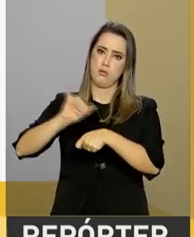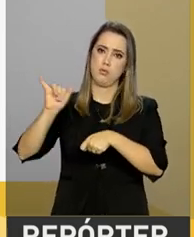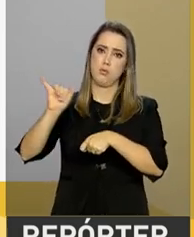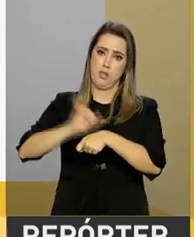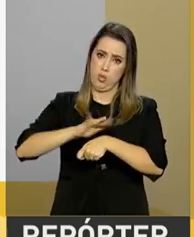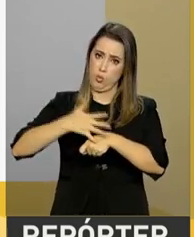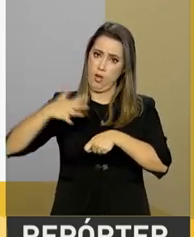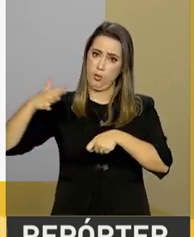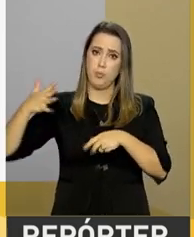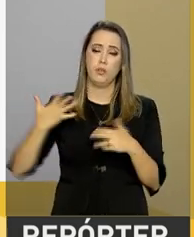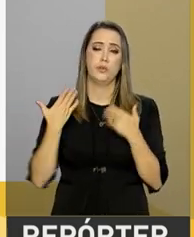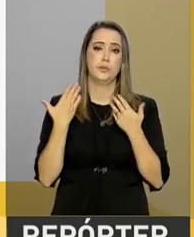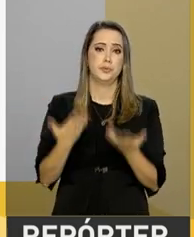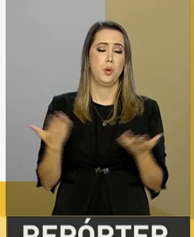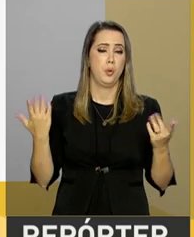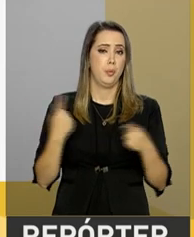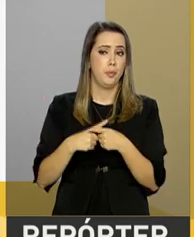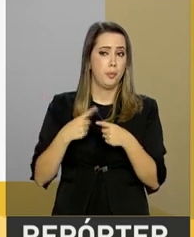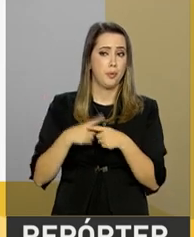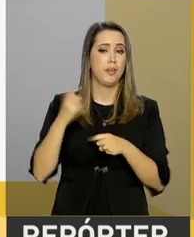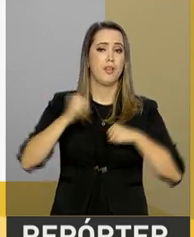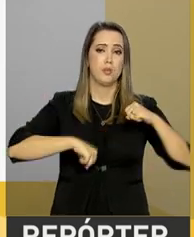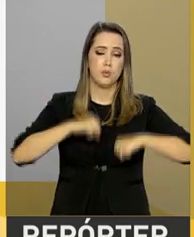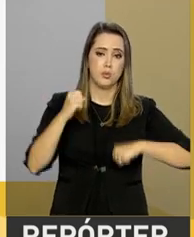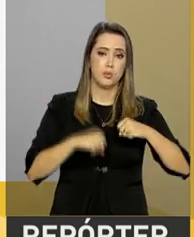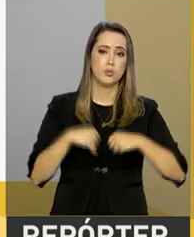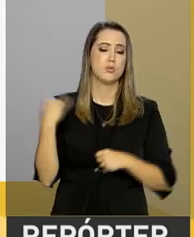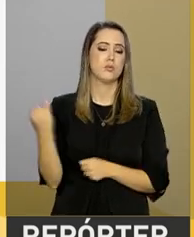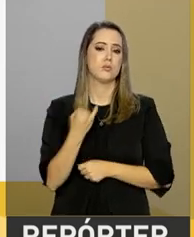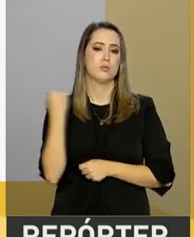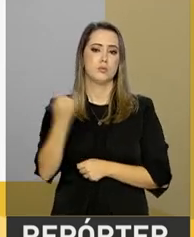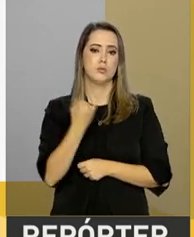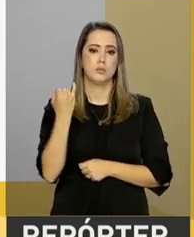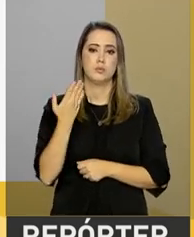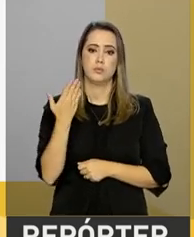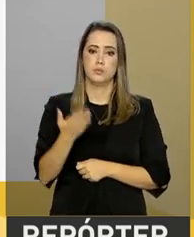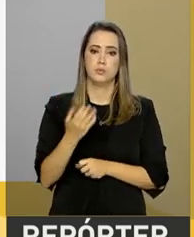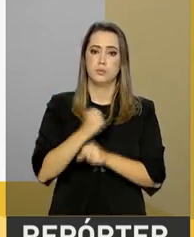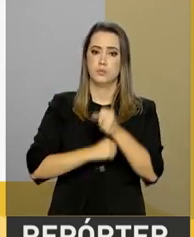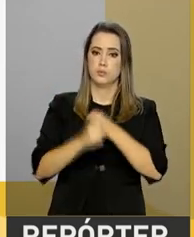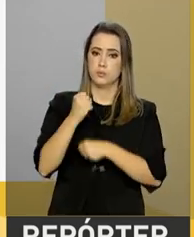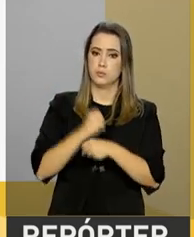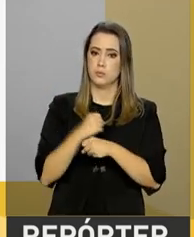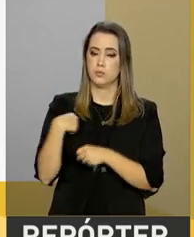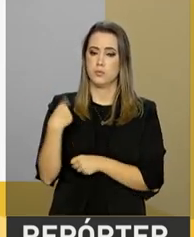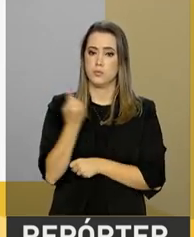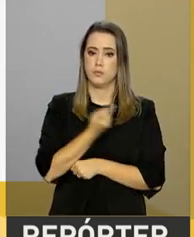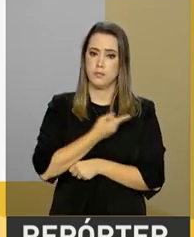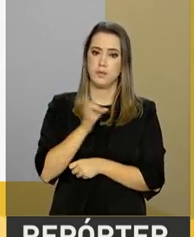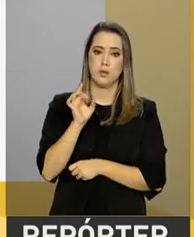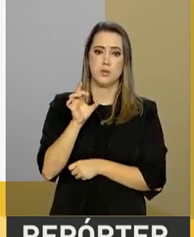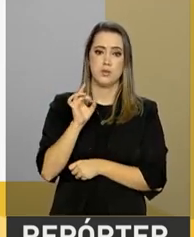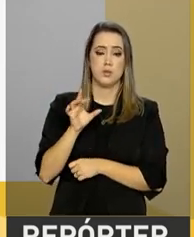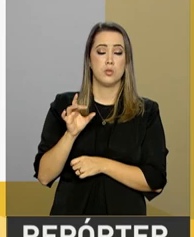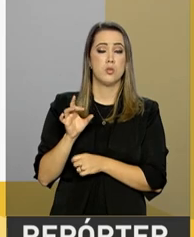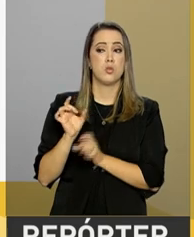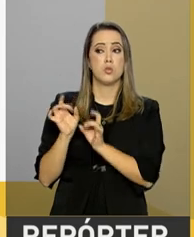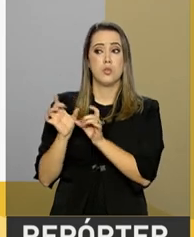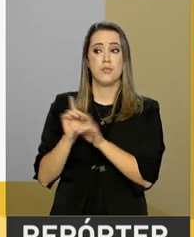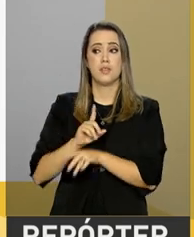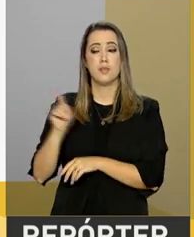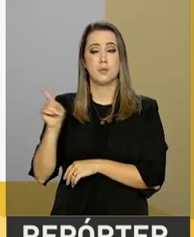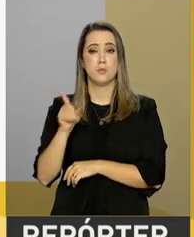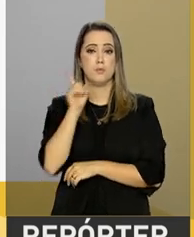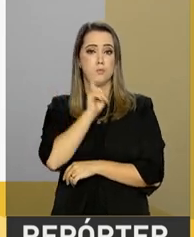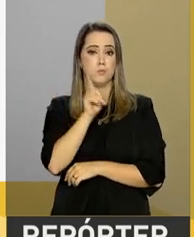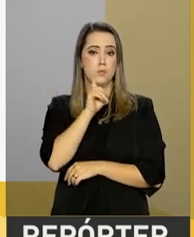siderúrgico é um setor estratégico importante para a economia brasileira. Ano passado nós exportamos apenas para os americanos 2,6